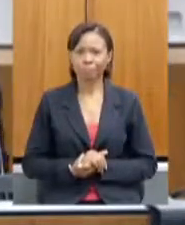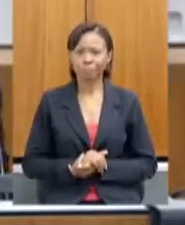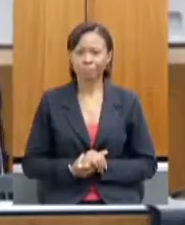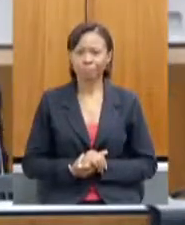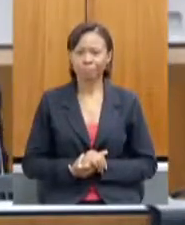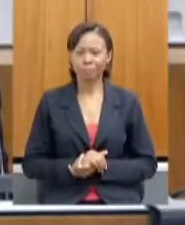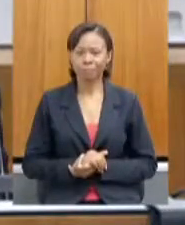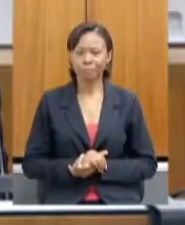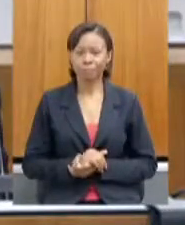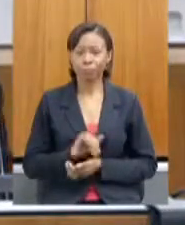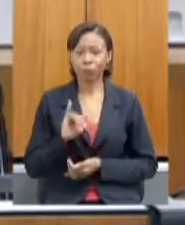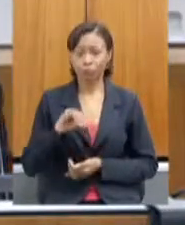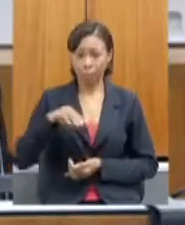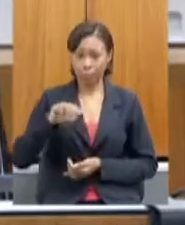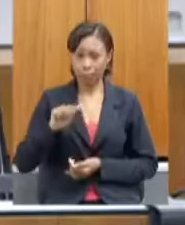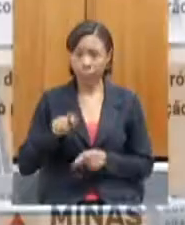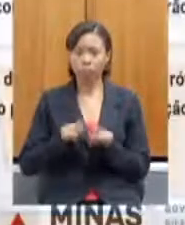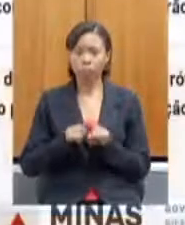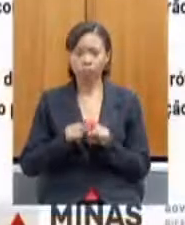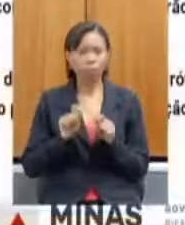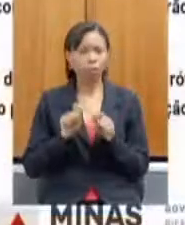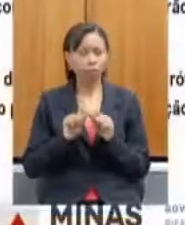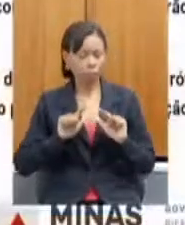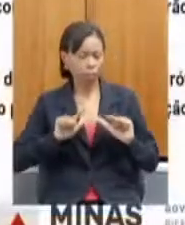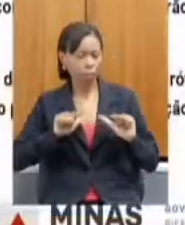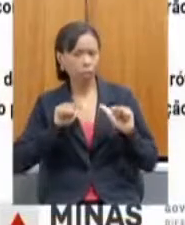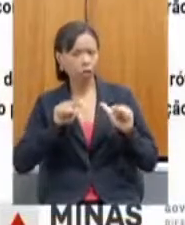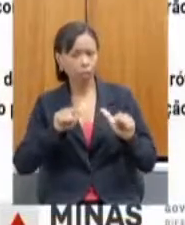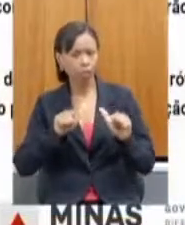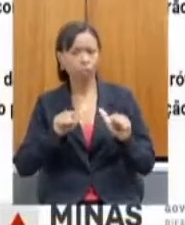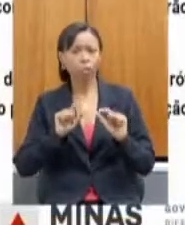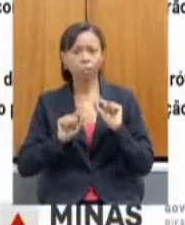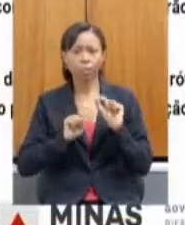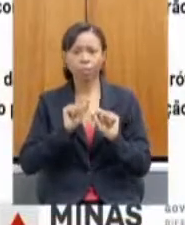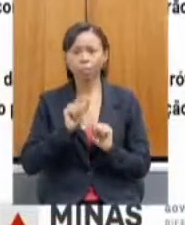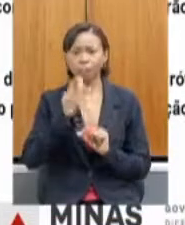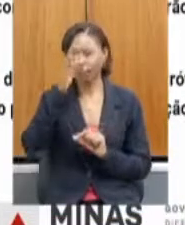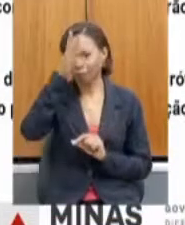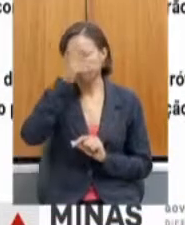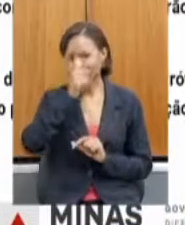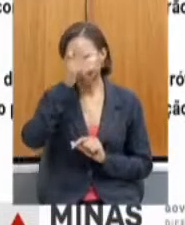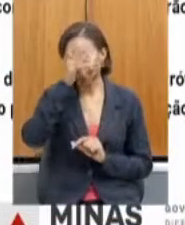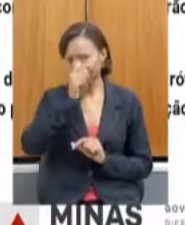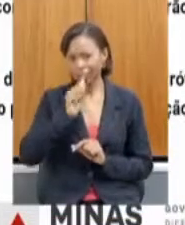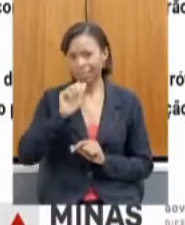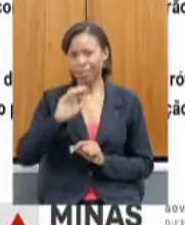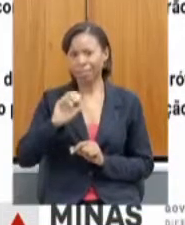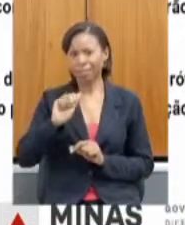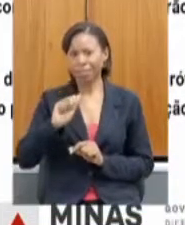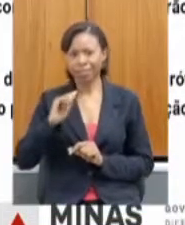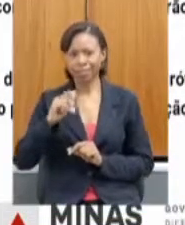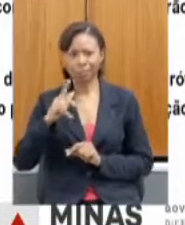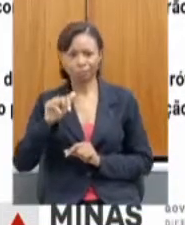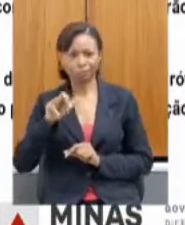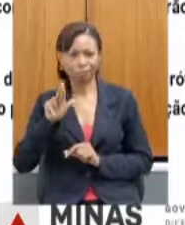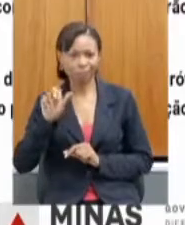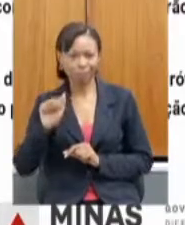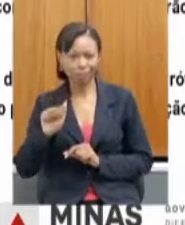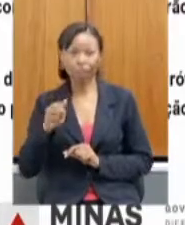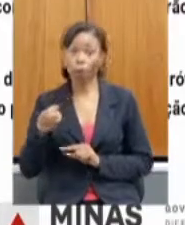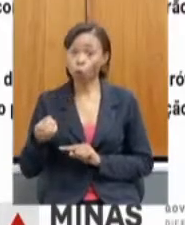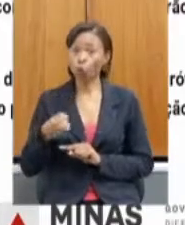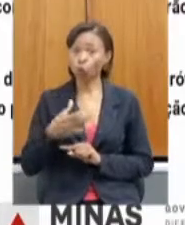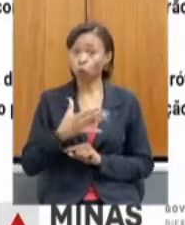Então, o IMA também fez certificação de comercialização de franca e pira. Isso é algo que está abrindo uma nova possibilidade para os nossos